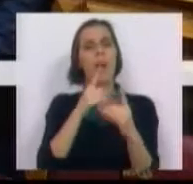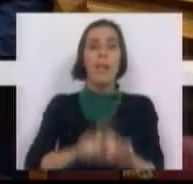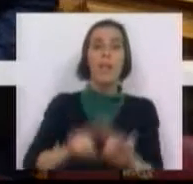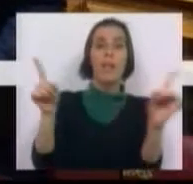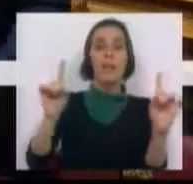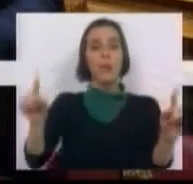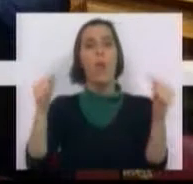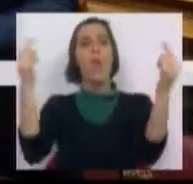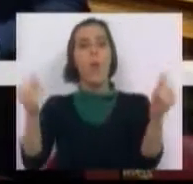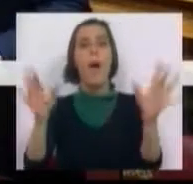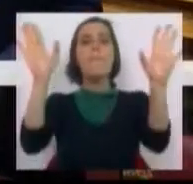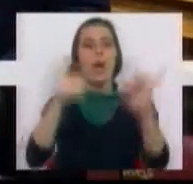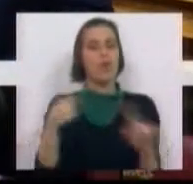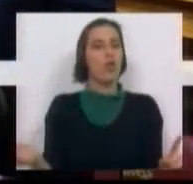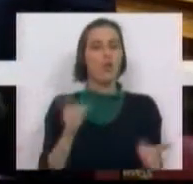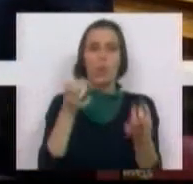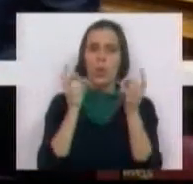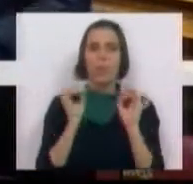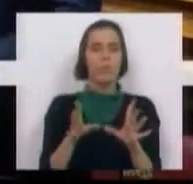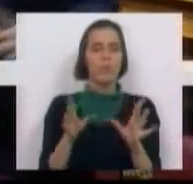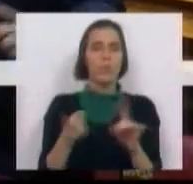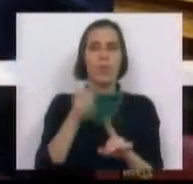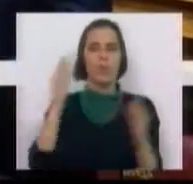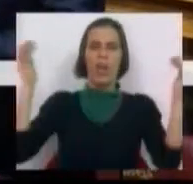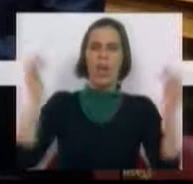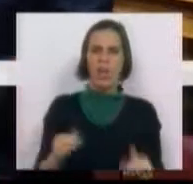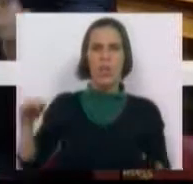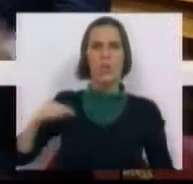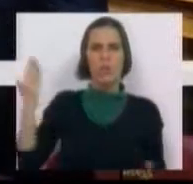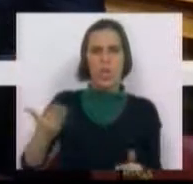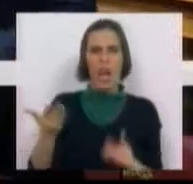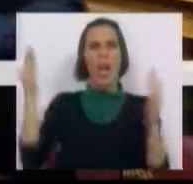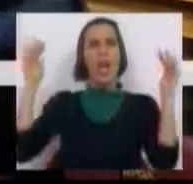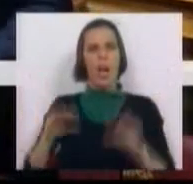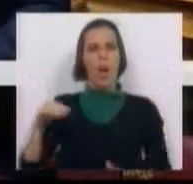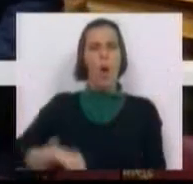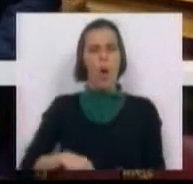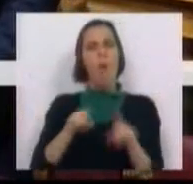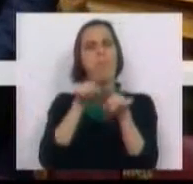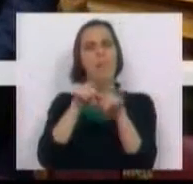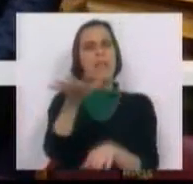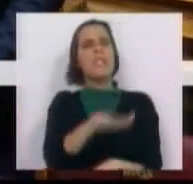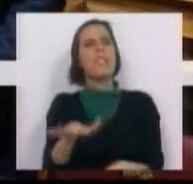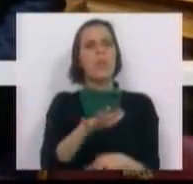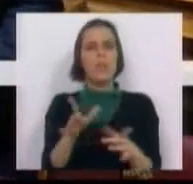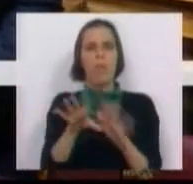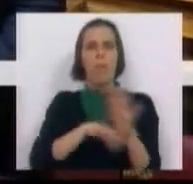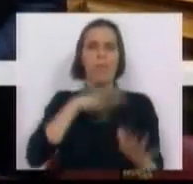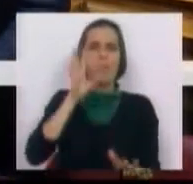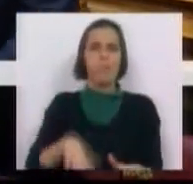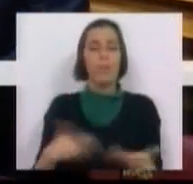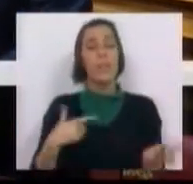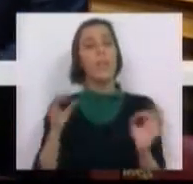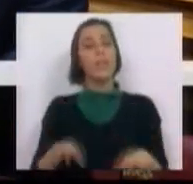diferenciar dos outros. Mas não para o despedir do CUR, para lhe reduzir os direitos, reduzir o salário e pô-los numa situação completamente precária.